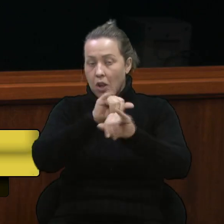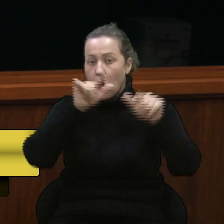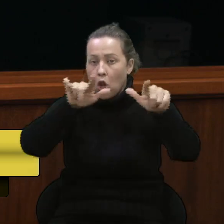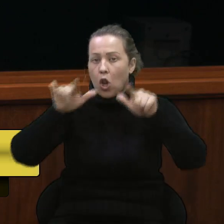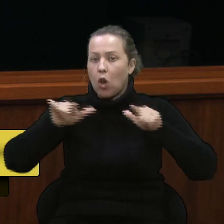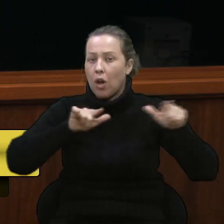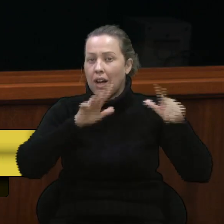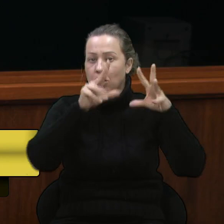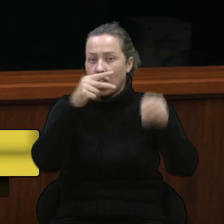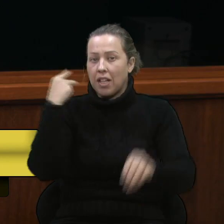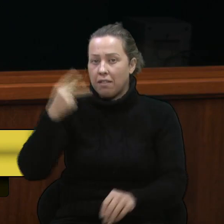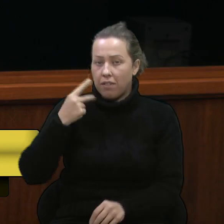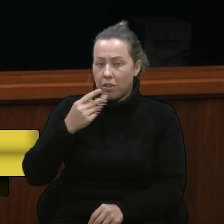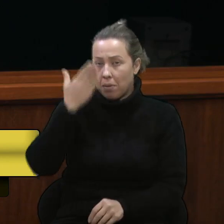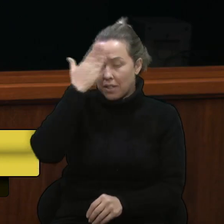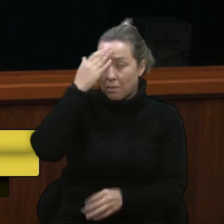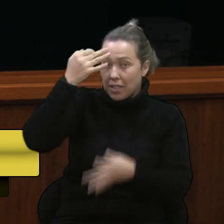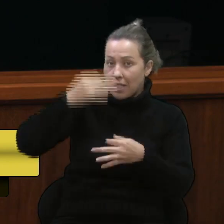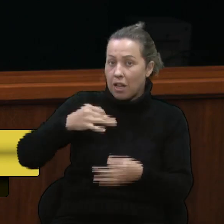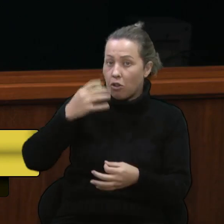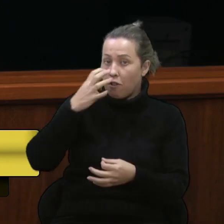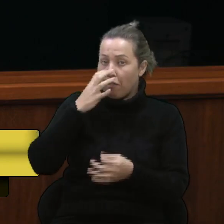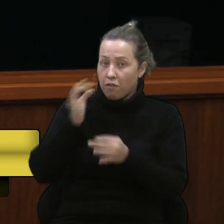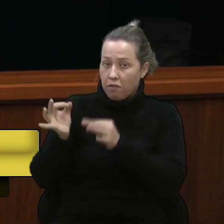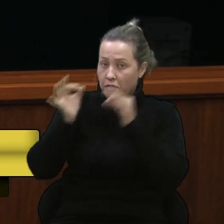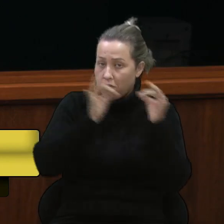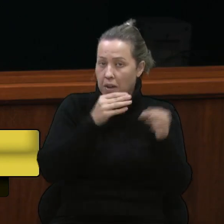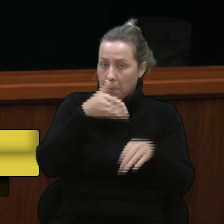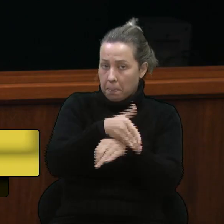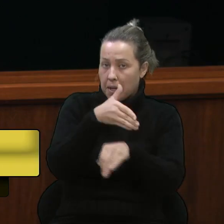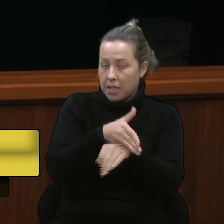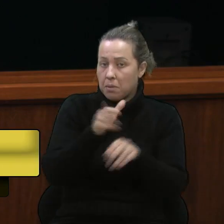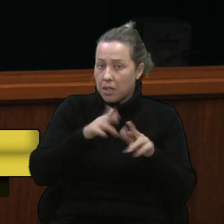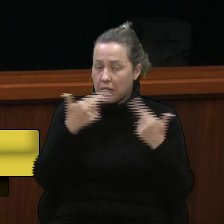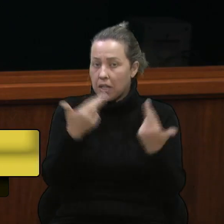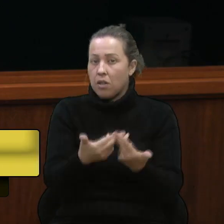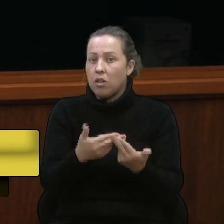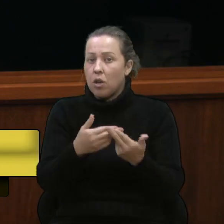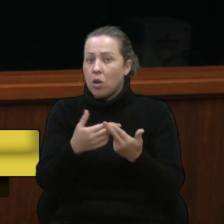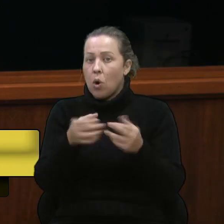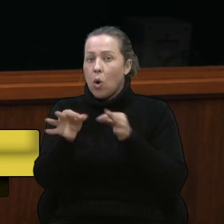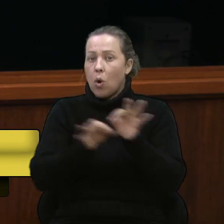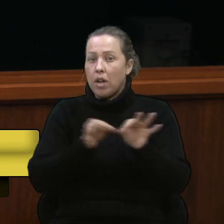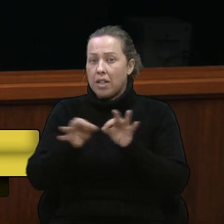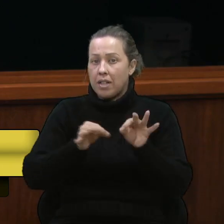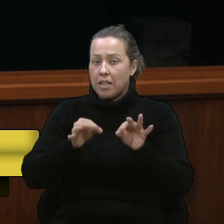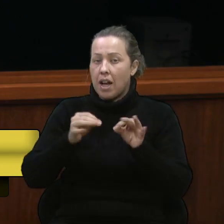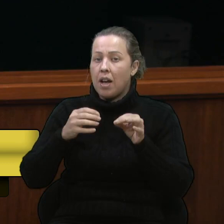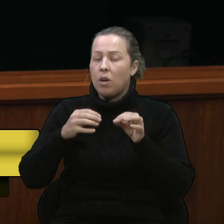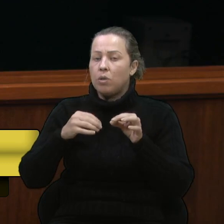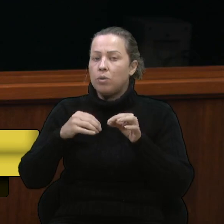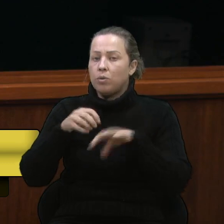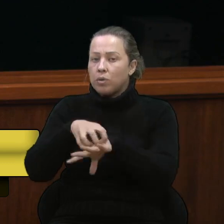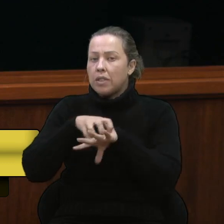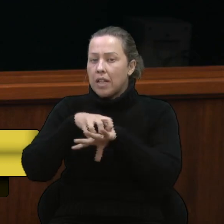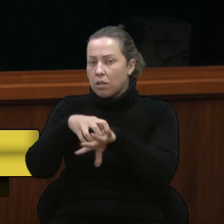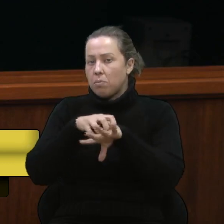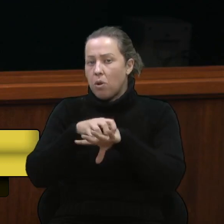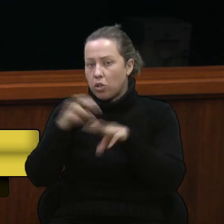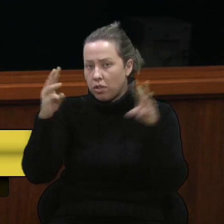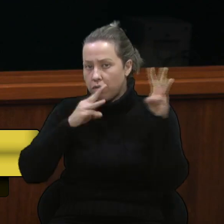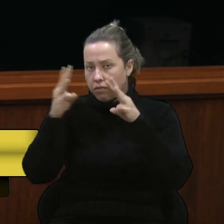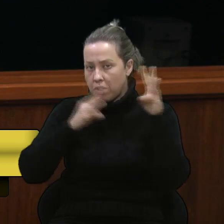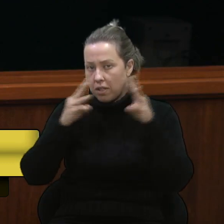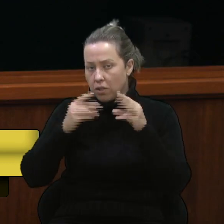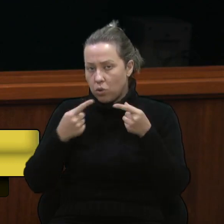para confirmar quem vai acompanhar, para a gente organizar também um transporte para todos estarem juntos e poderem acompanhar a